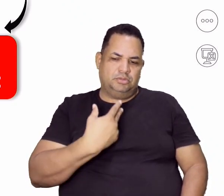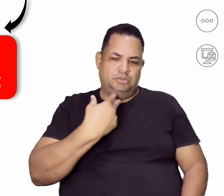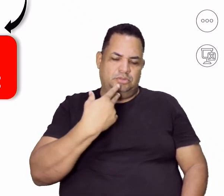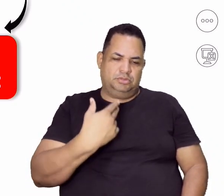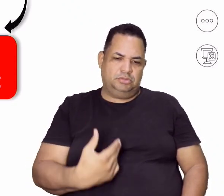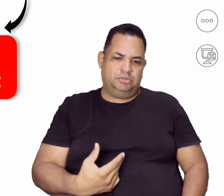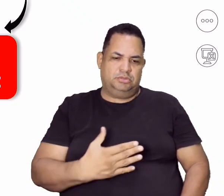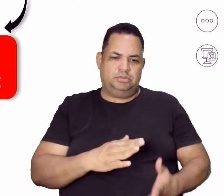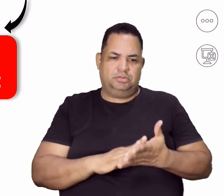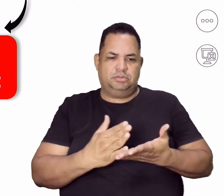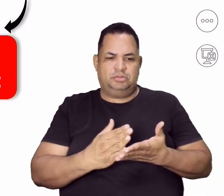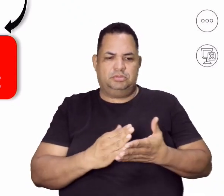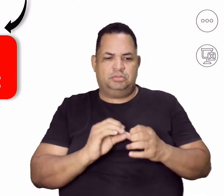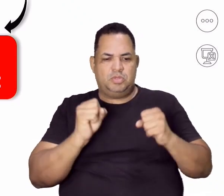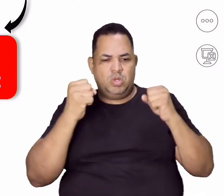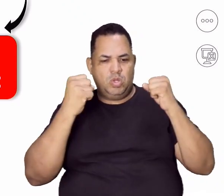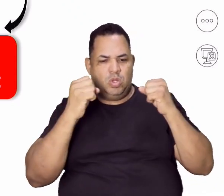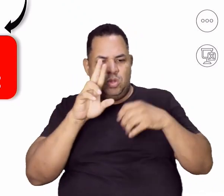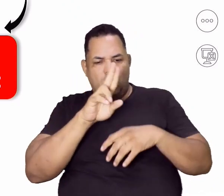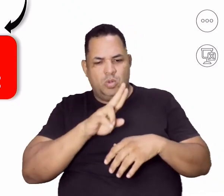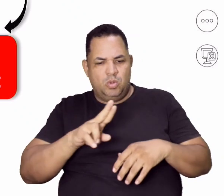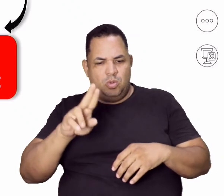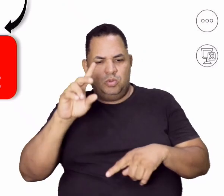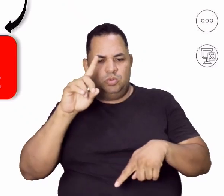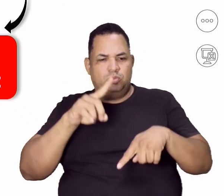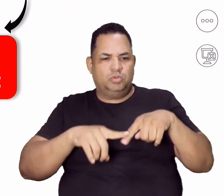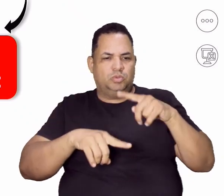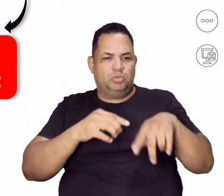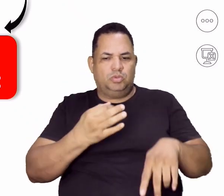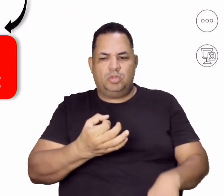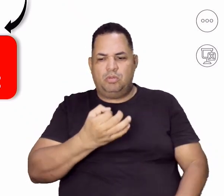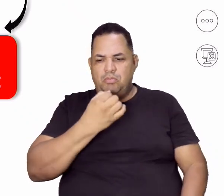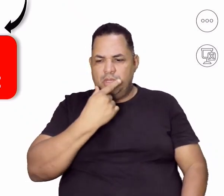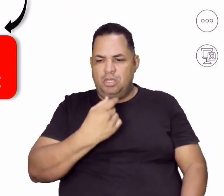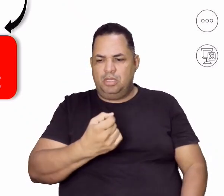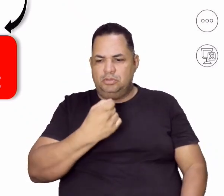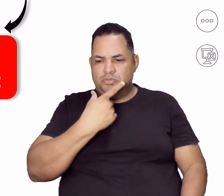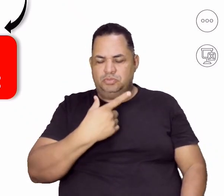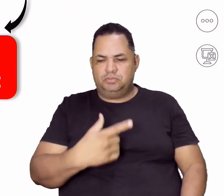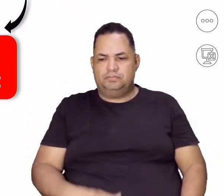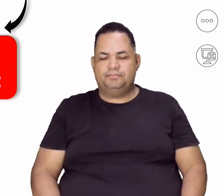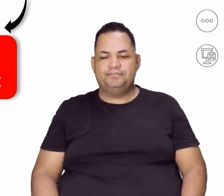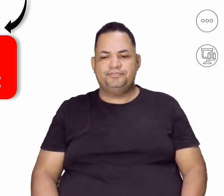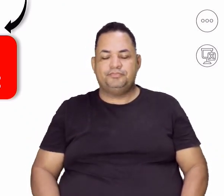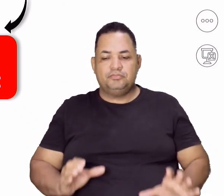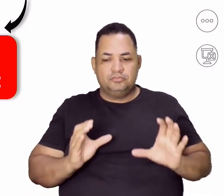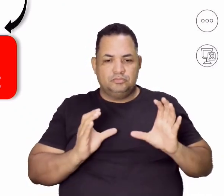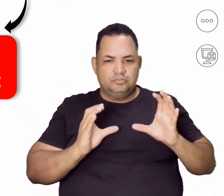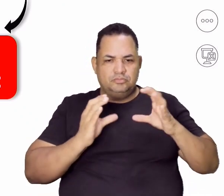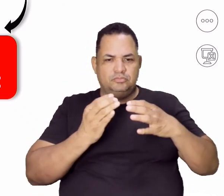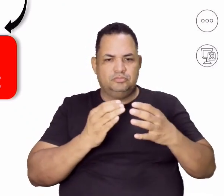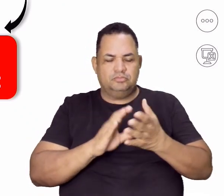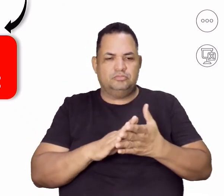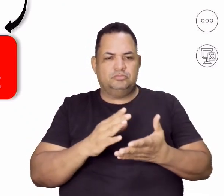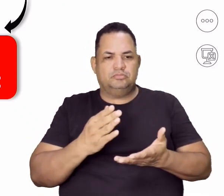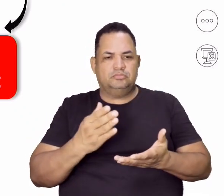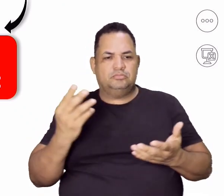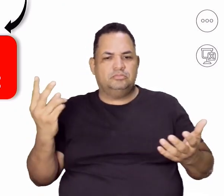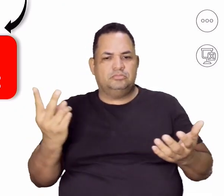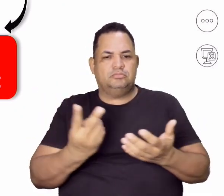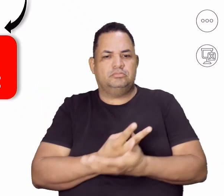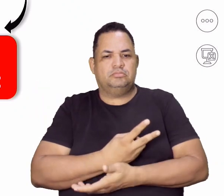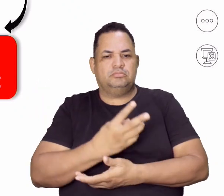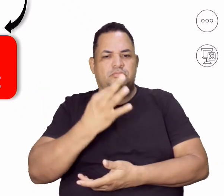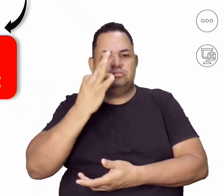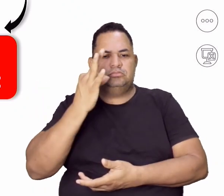excessivo, de consumo de anabolizante, tá? E aí esse conjunto todo eu posso chamar de